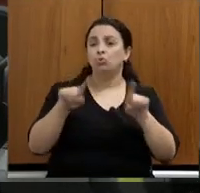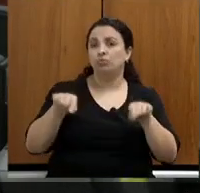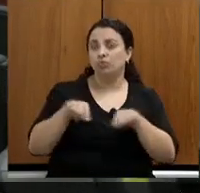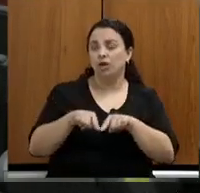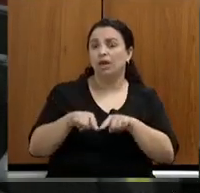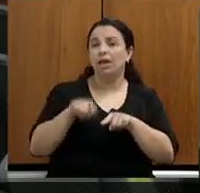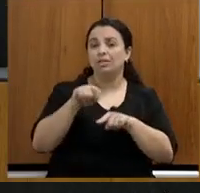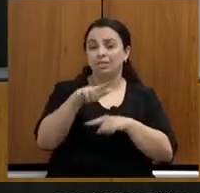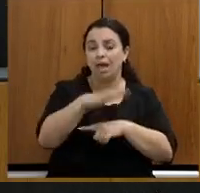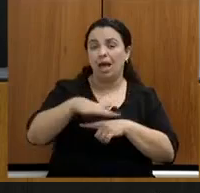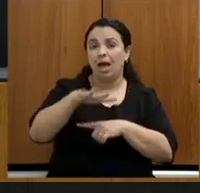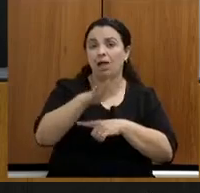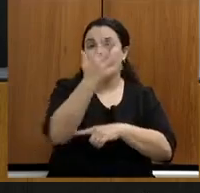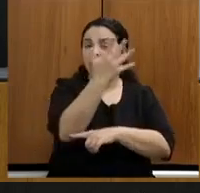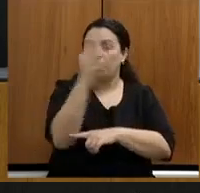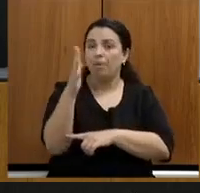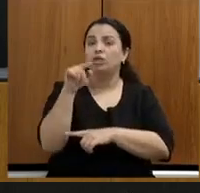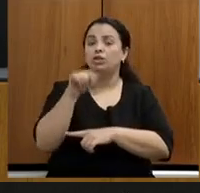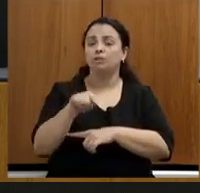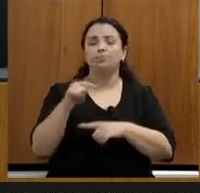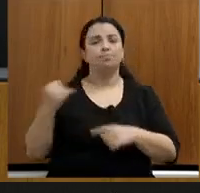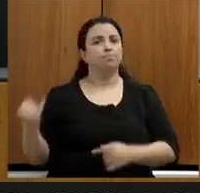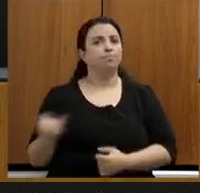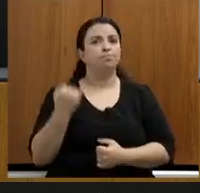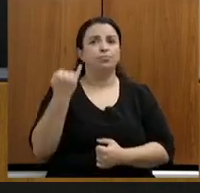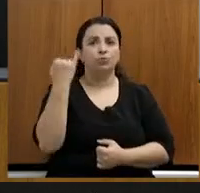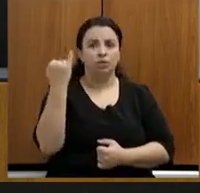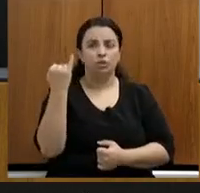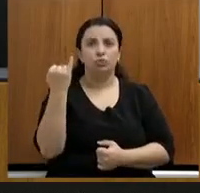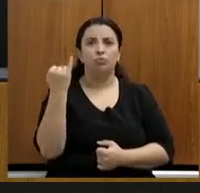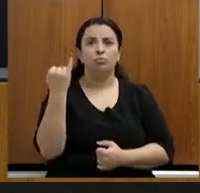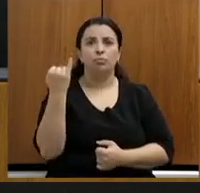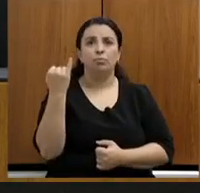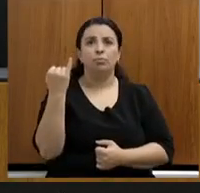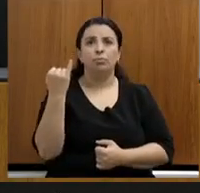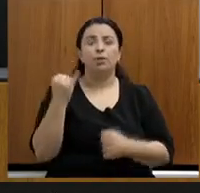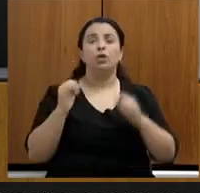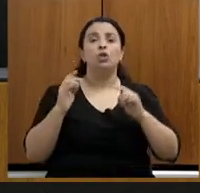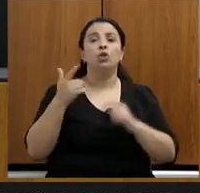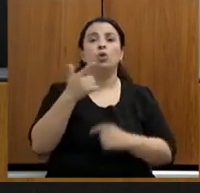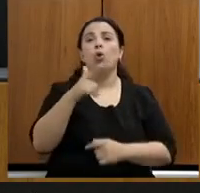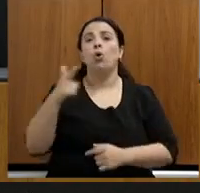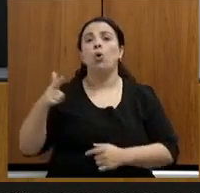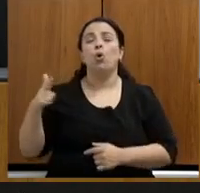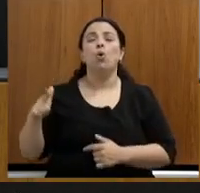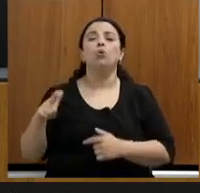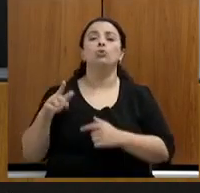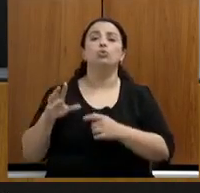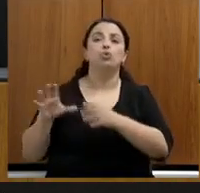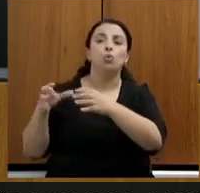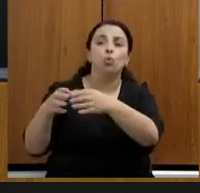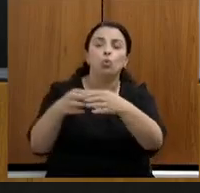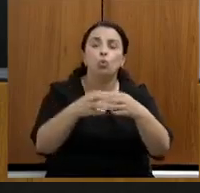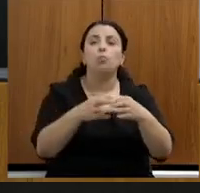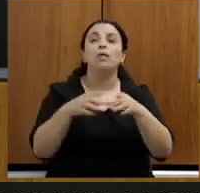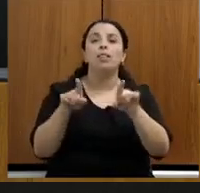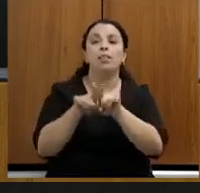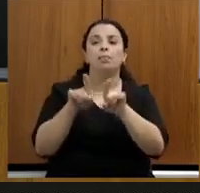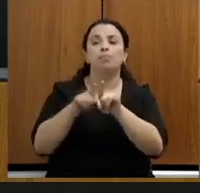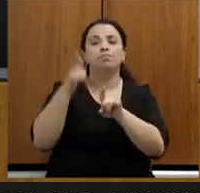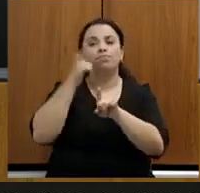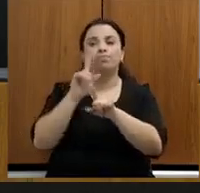fundamentais para que o pleito de todas as outras categorias possam ser atendidos, porque, através do meio ambiente,